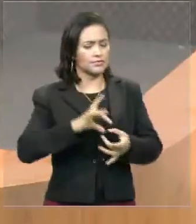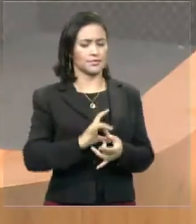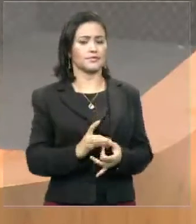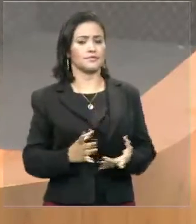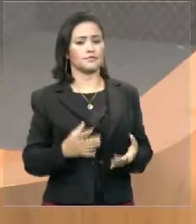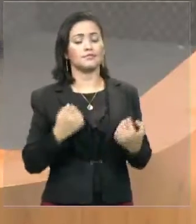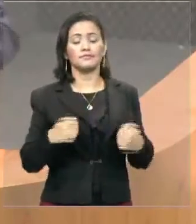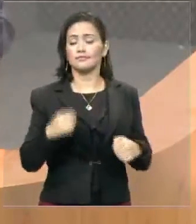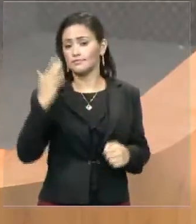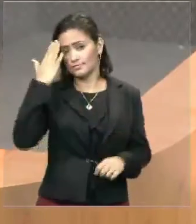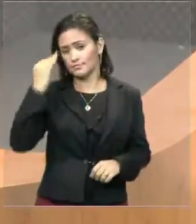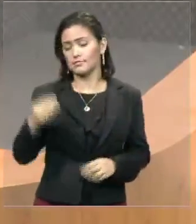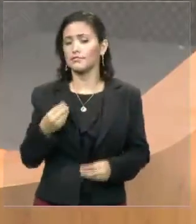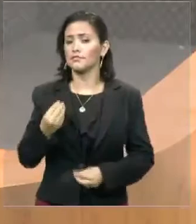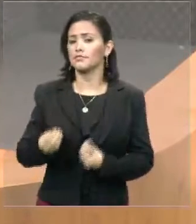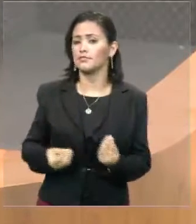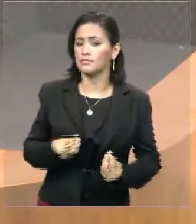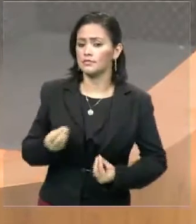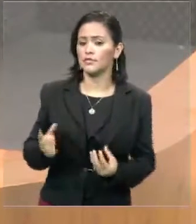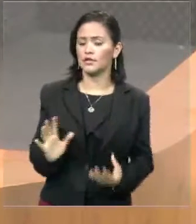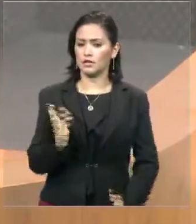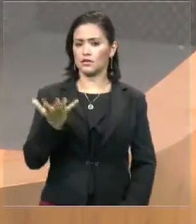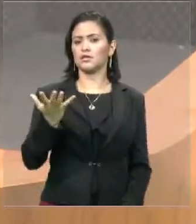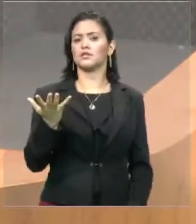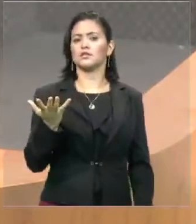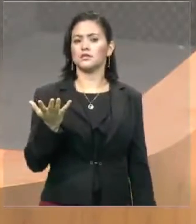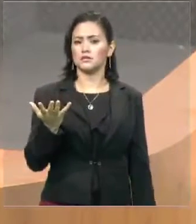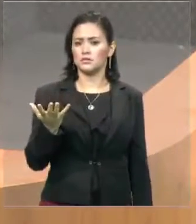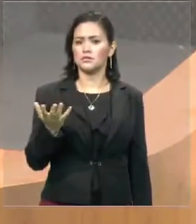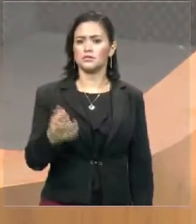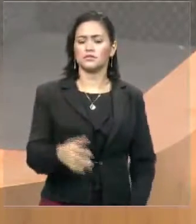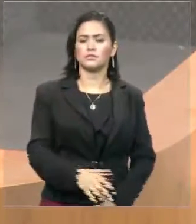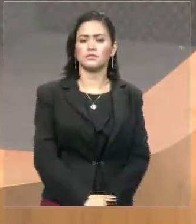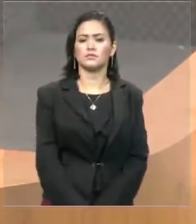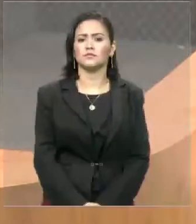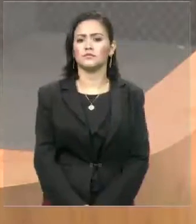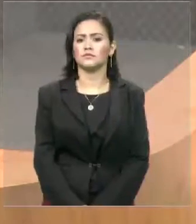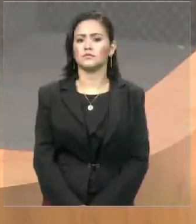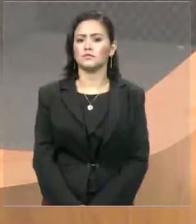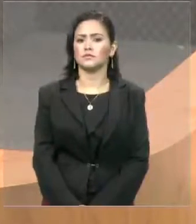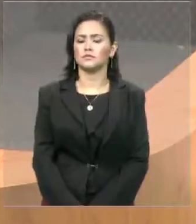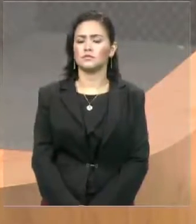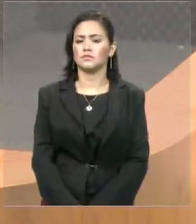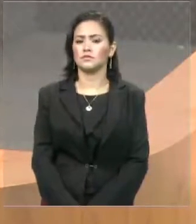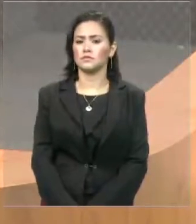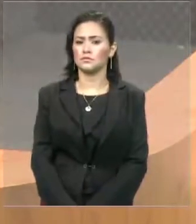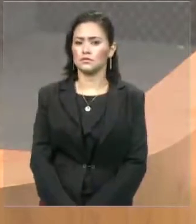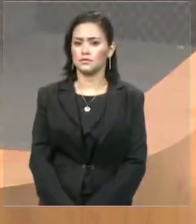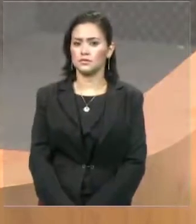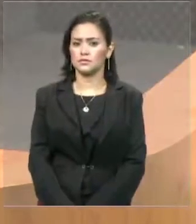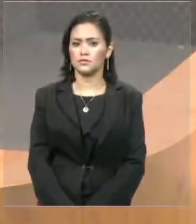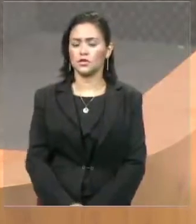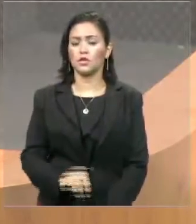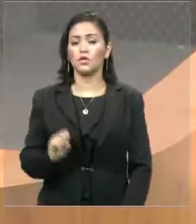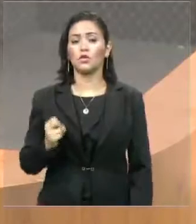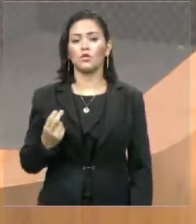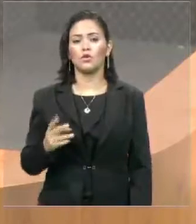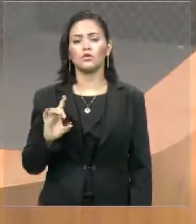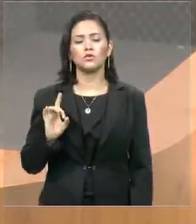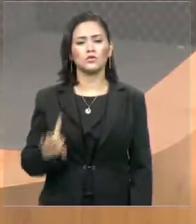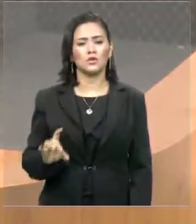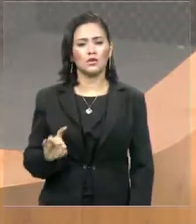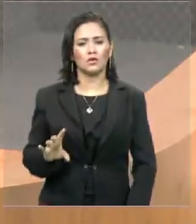que isso opera legalmente. se isso não é uma questão de força política,